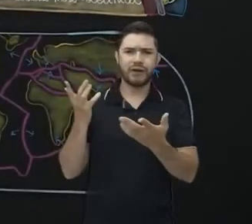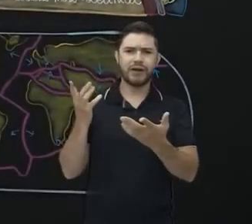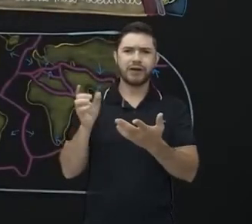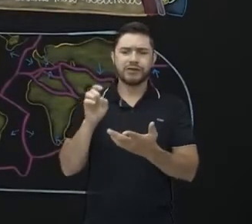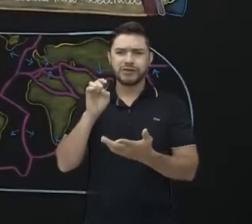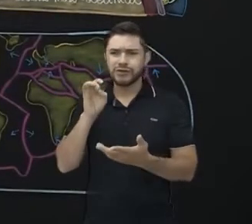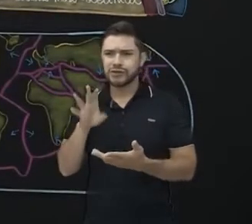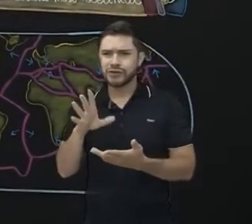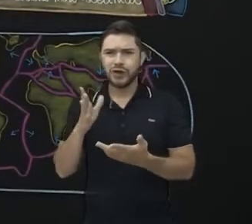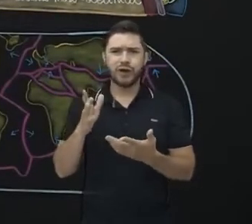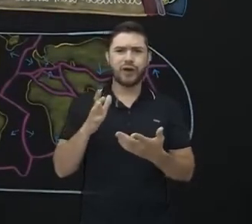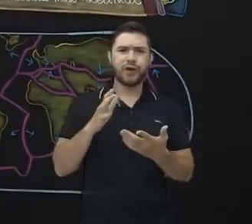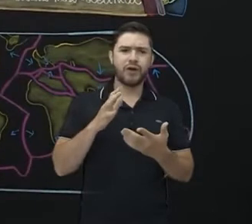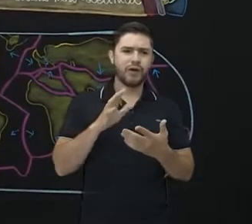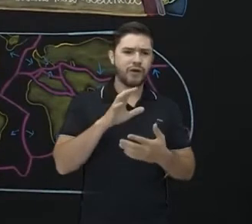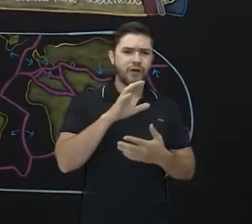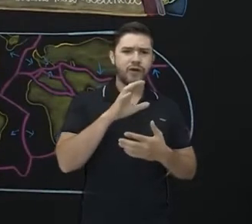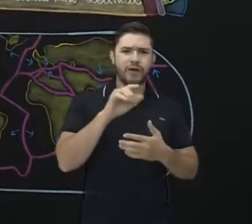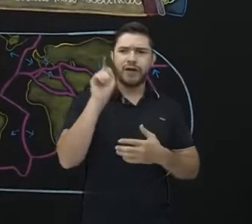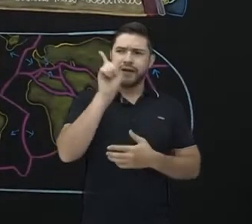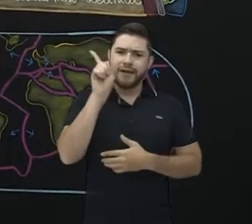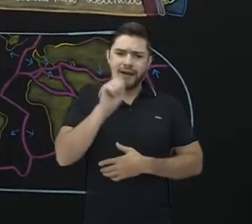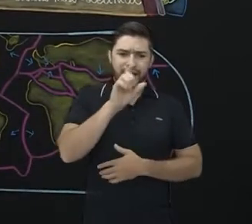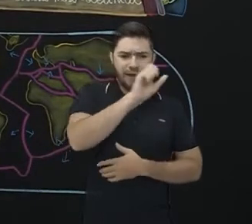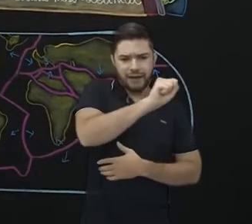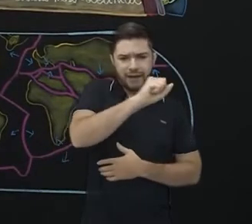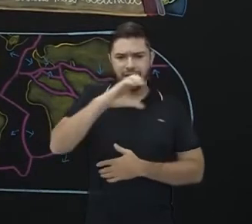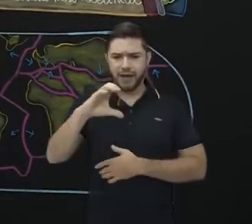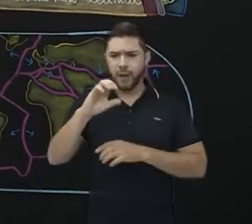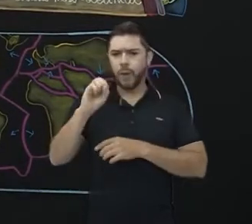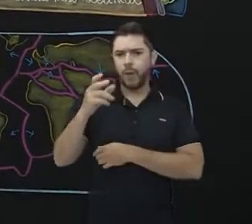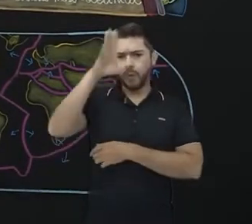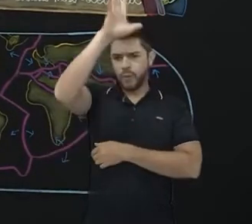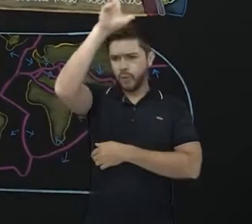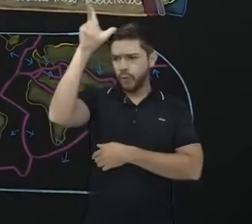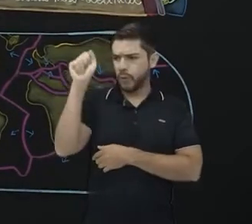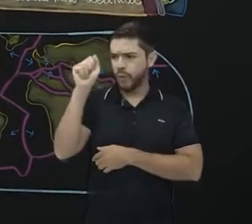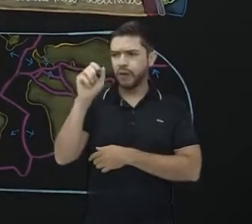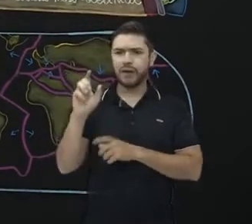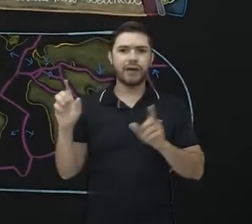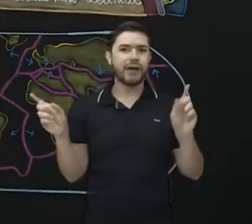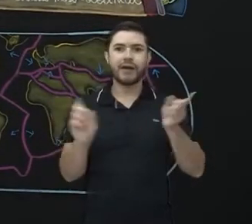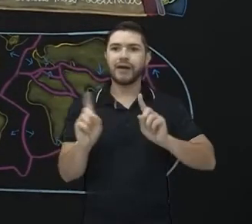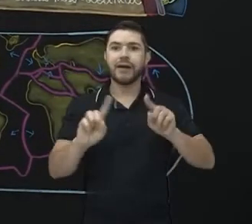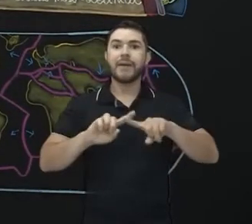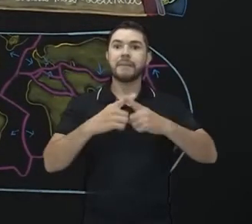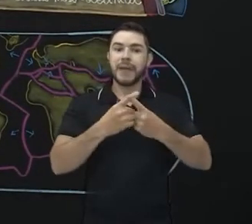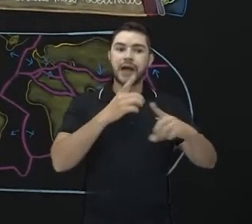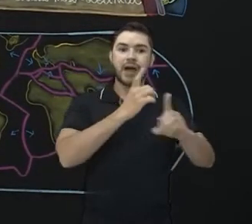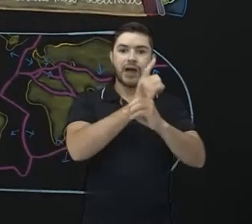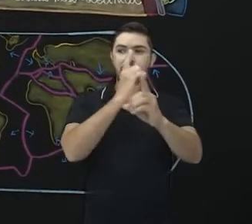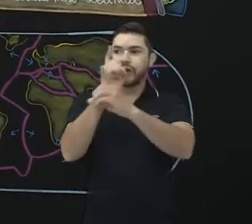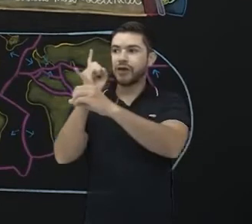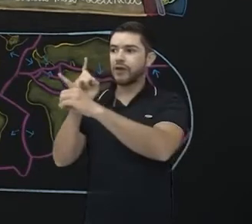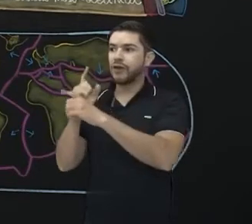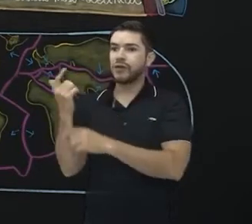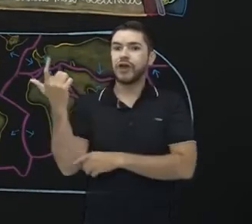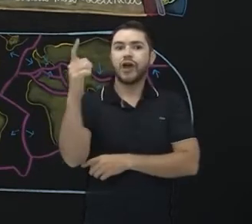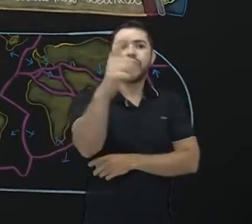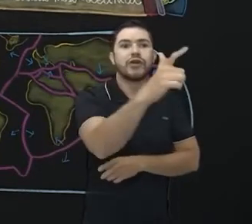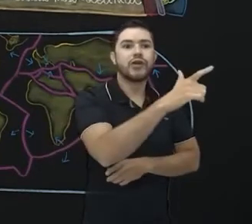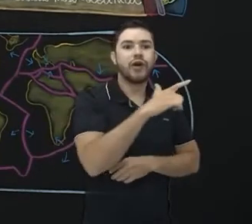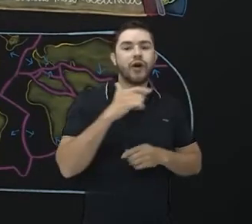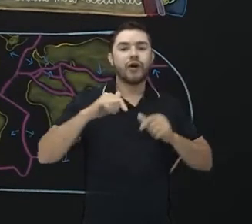entre a Santa Catarina e a região da África, mas sim em diversas outras áreas. Na região do Nordeste